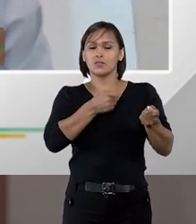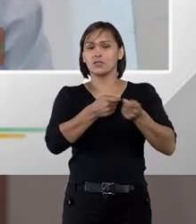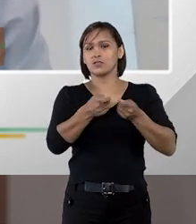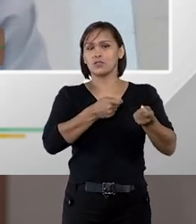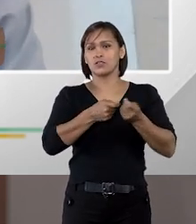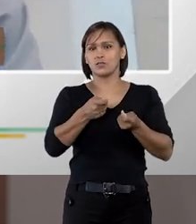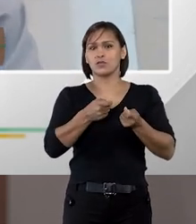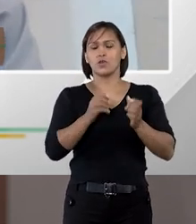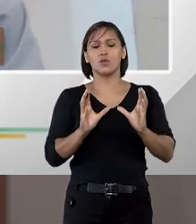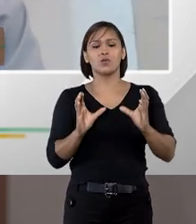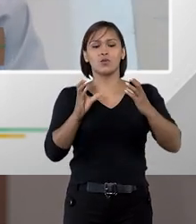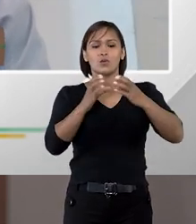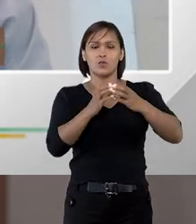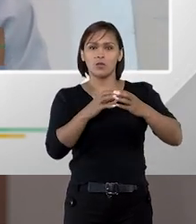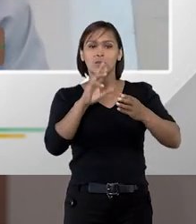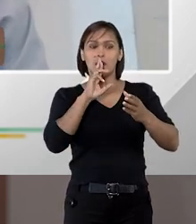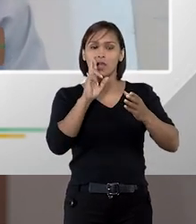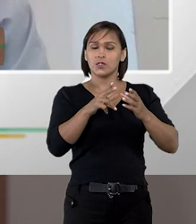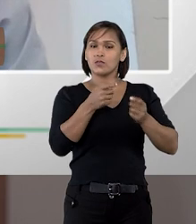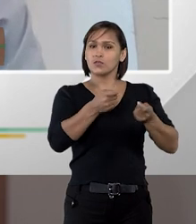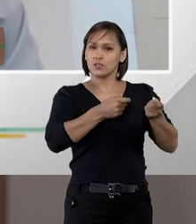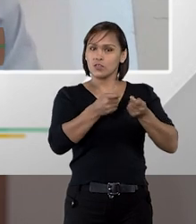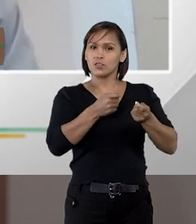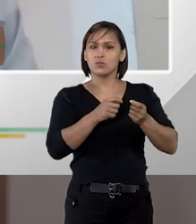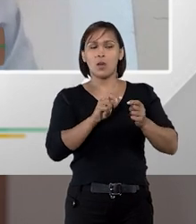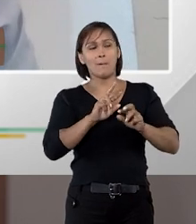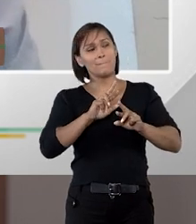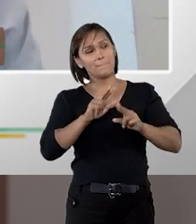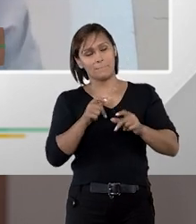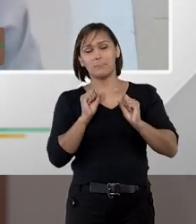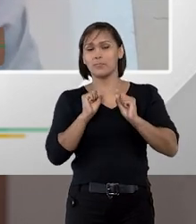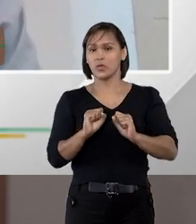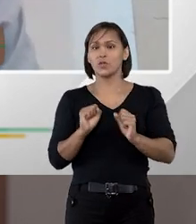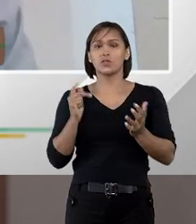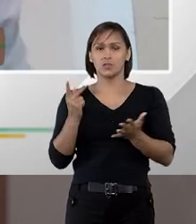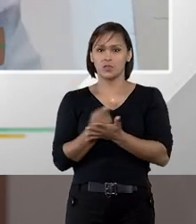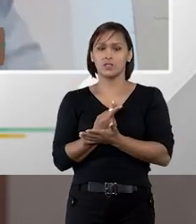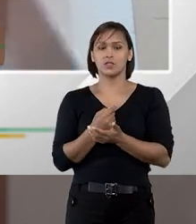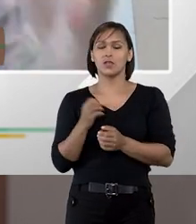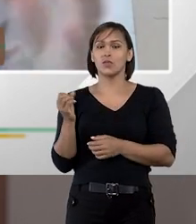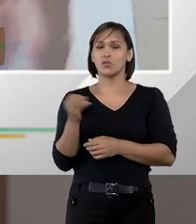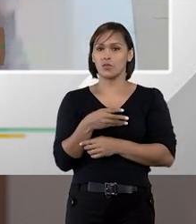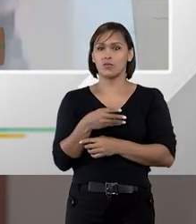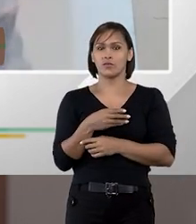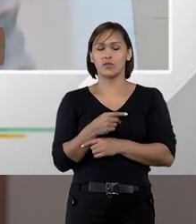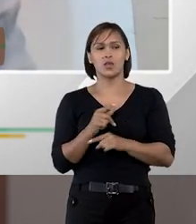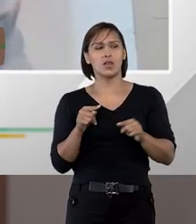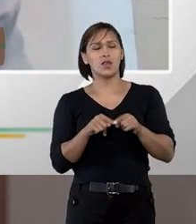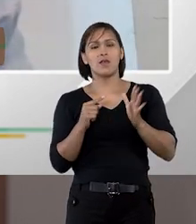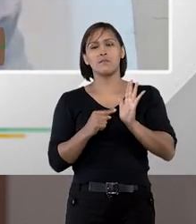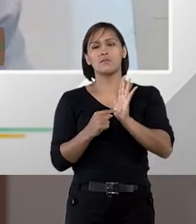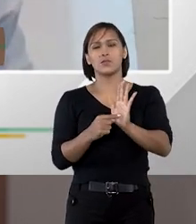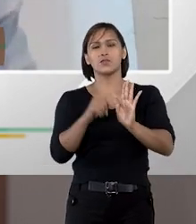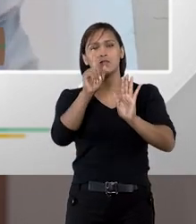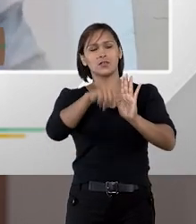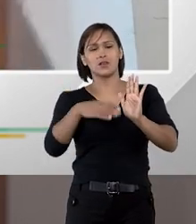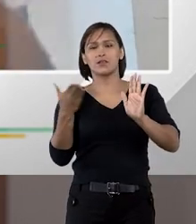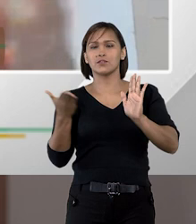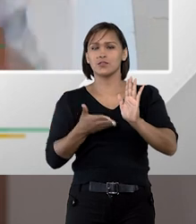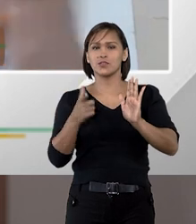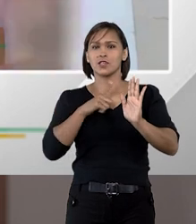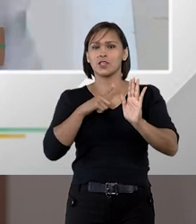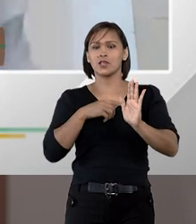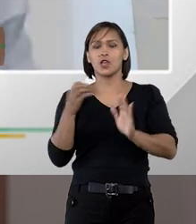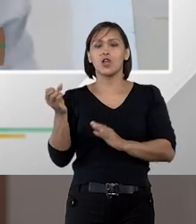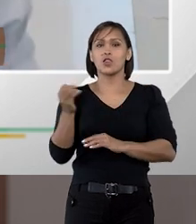disputas o comitê de resolução de disputas talvez seja a novidade trazida aí já que a